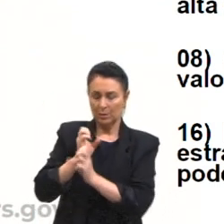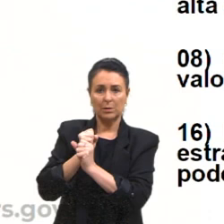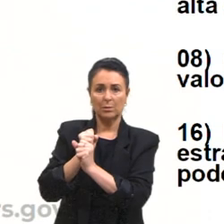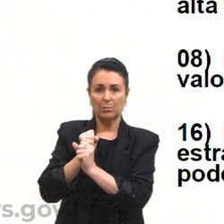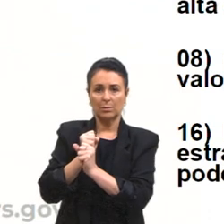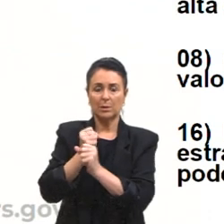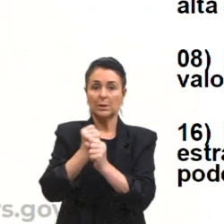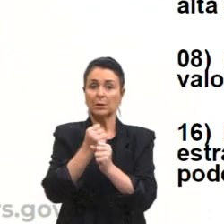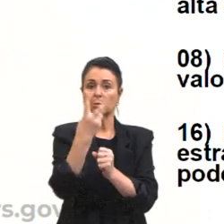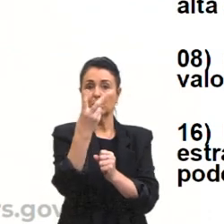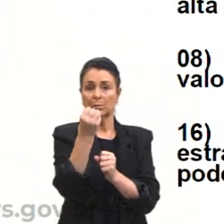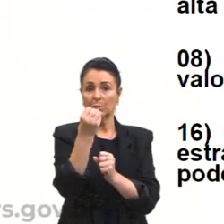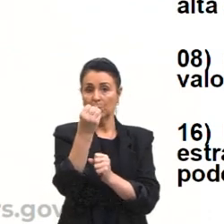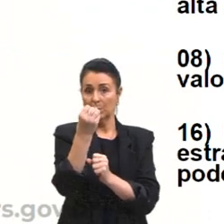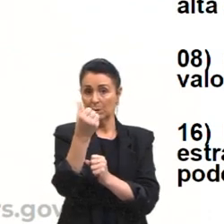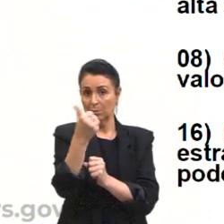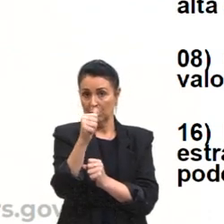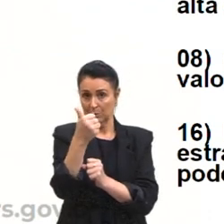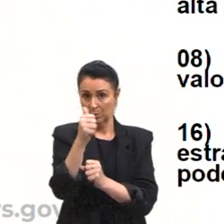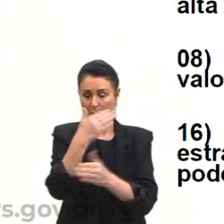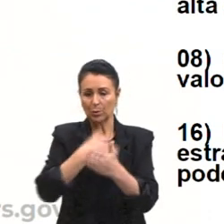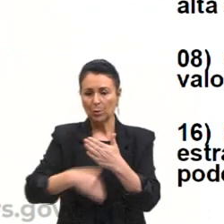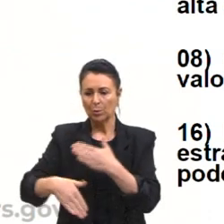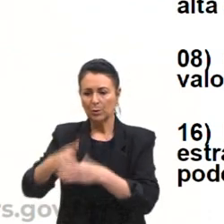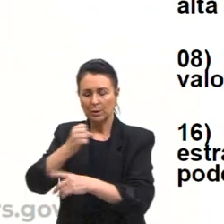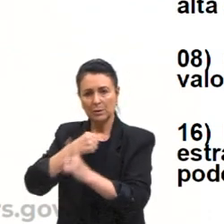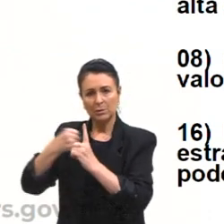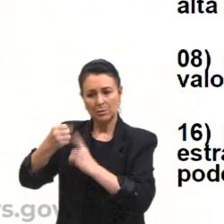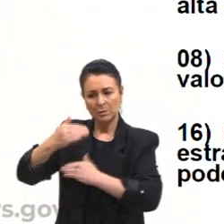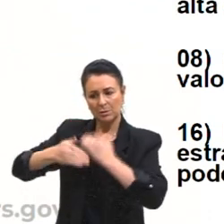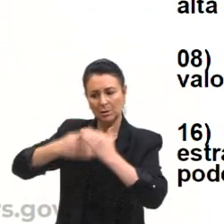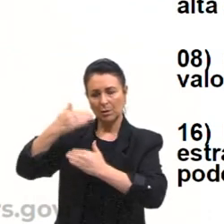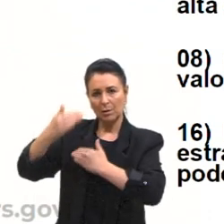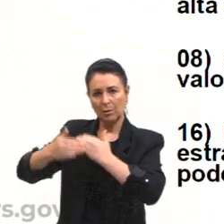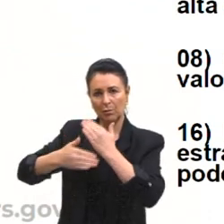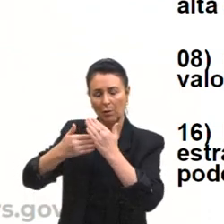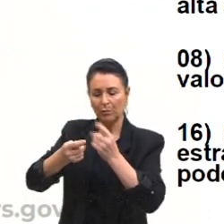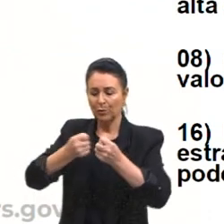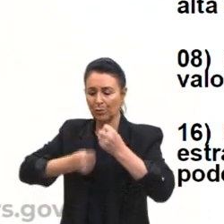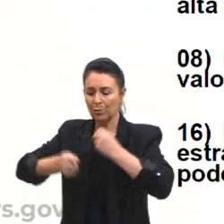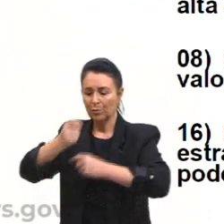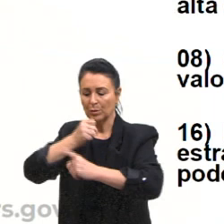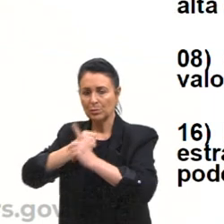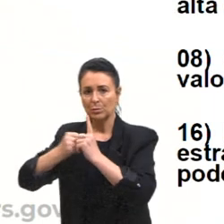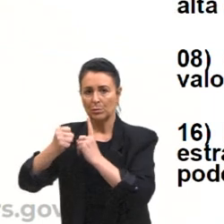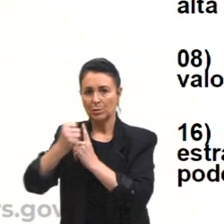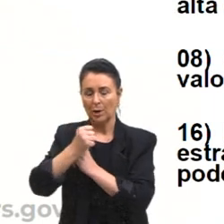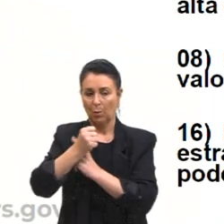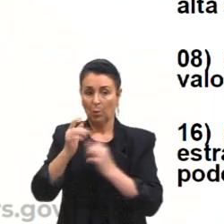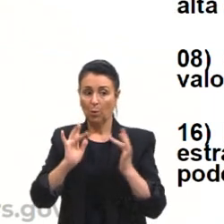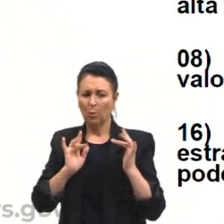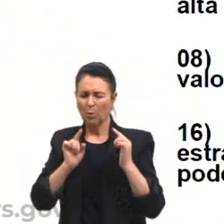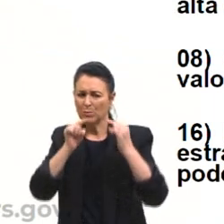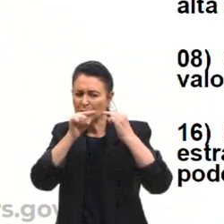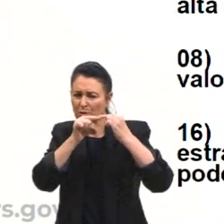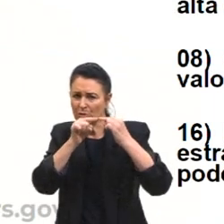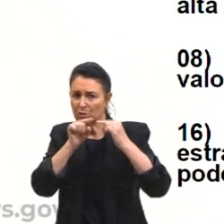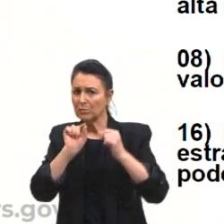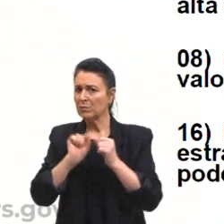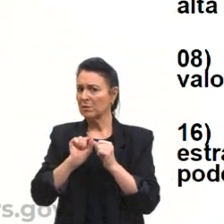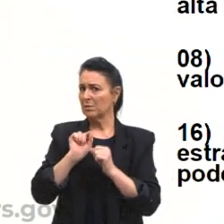aqui é de 2011. Toda a sociedade desenvolve mecanismos de controle social com o objetivo de fazer com que